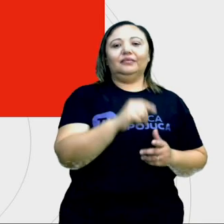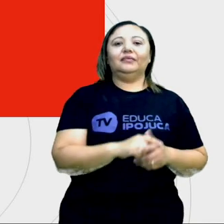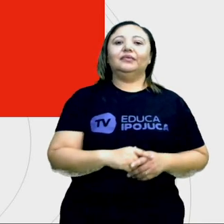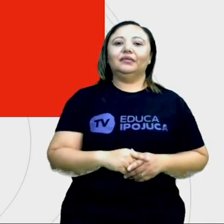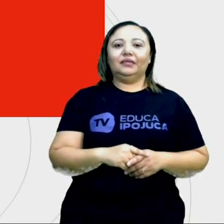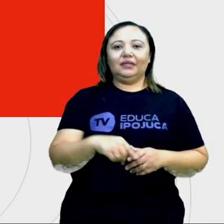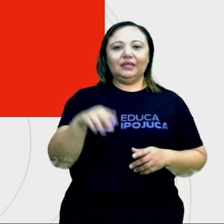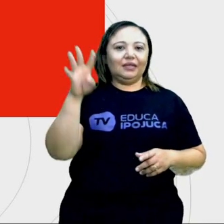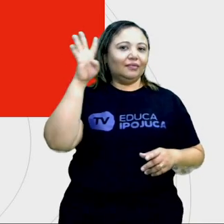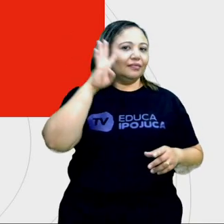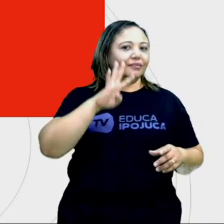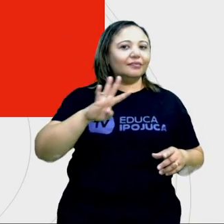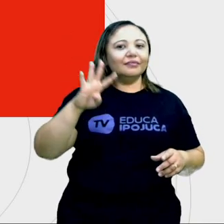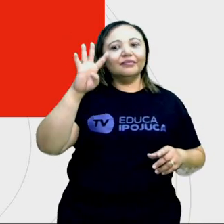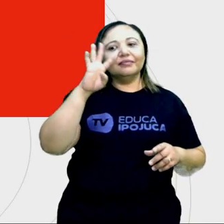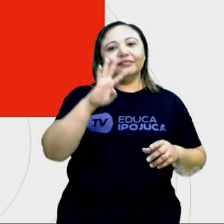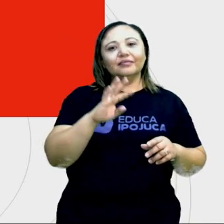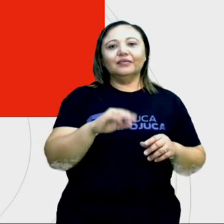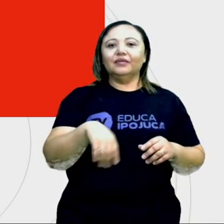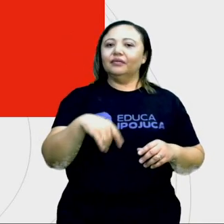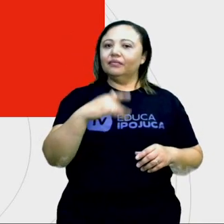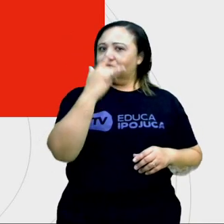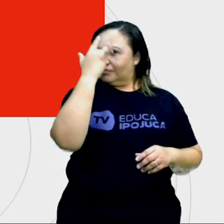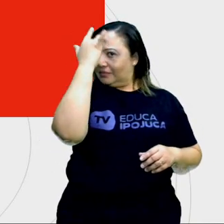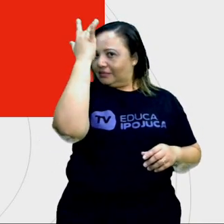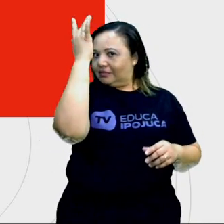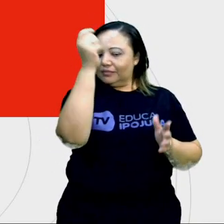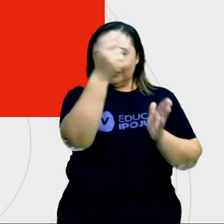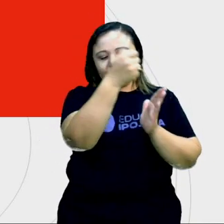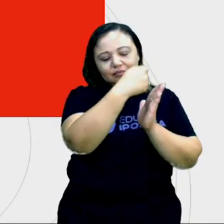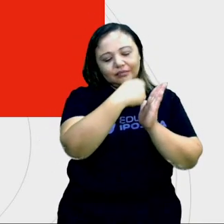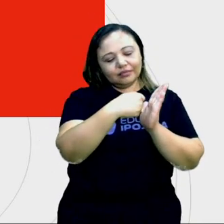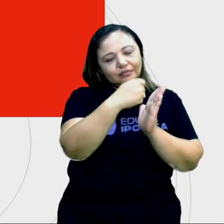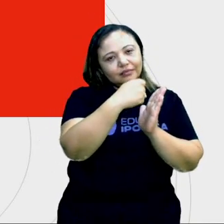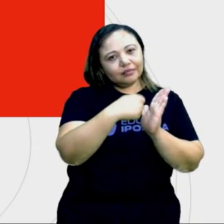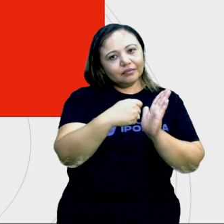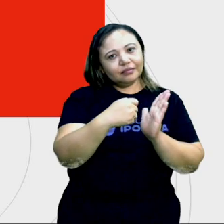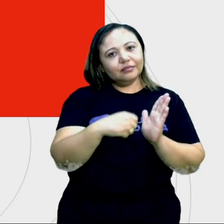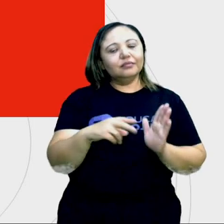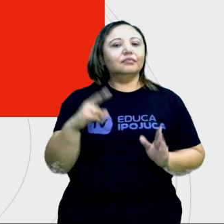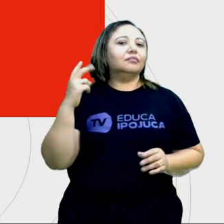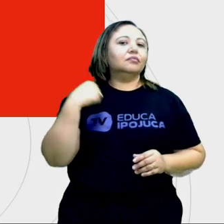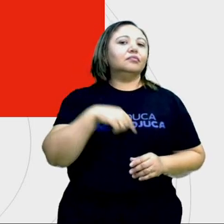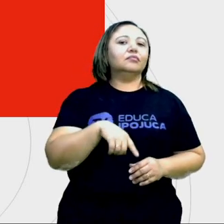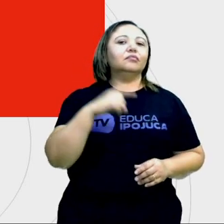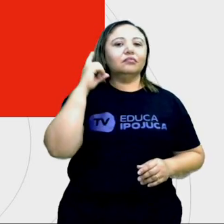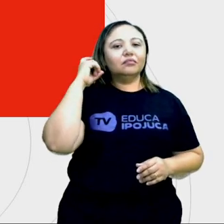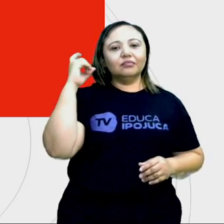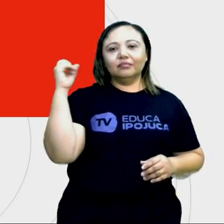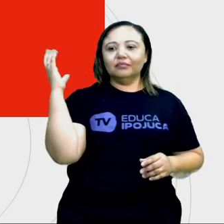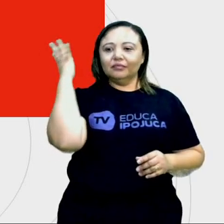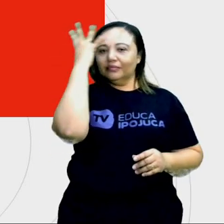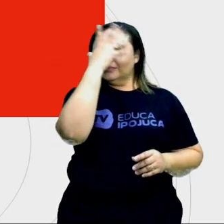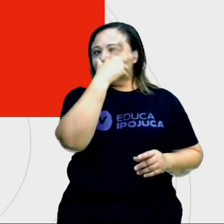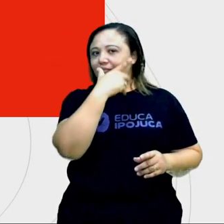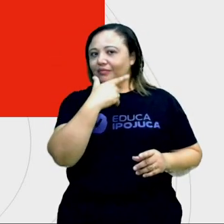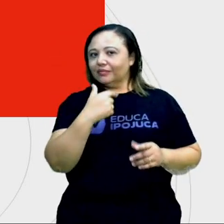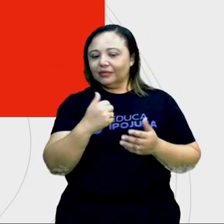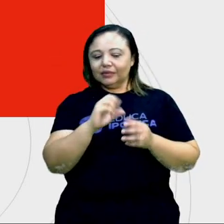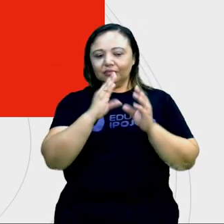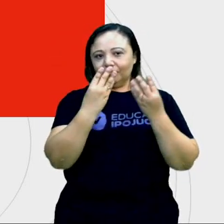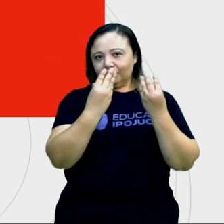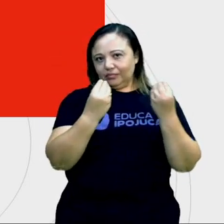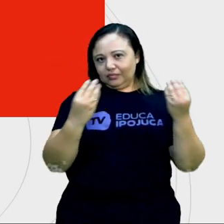Que legal! Ela é facinho de escrever, ela tem um som muito lindo. Existe um